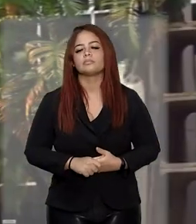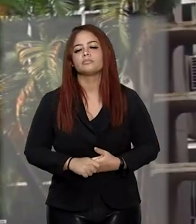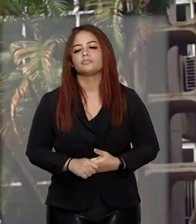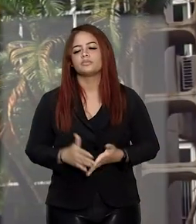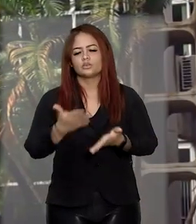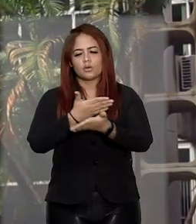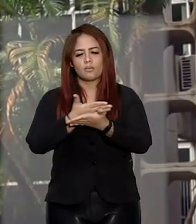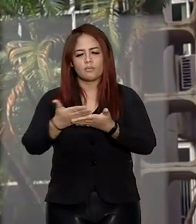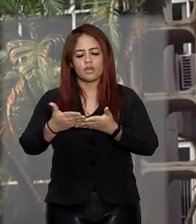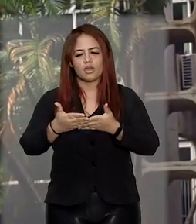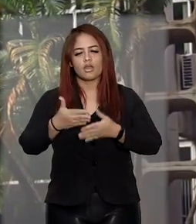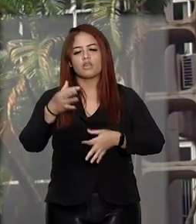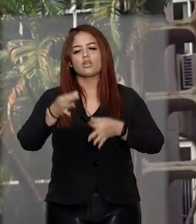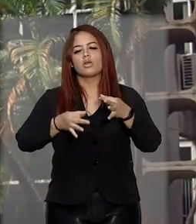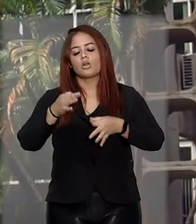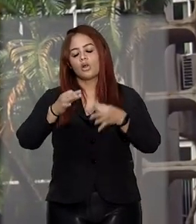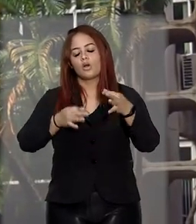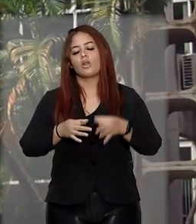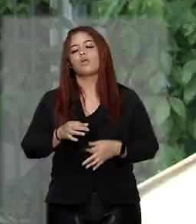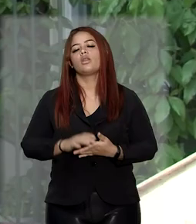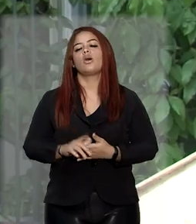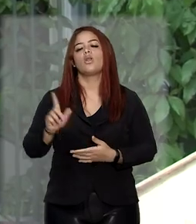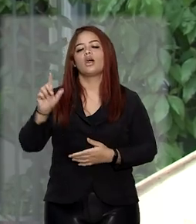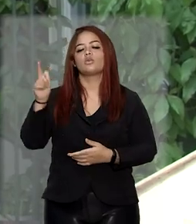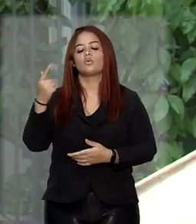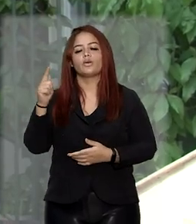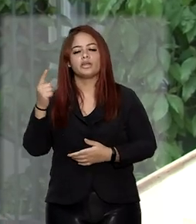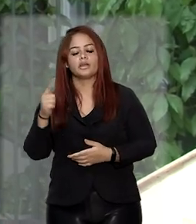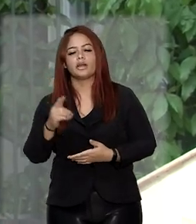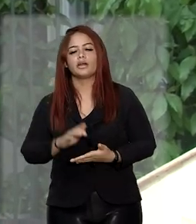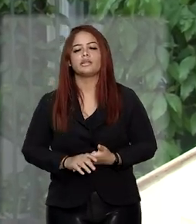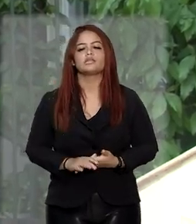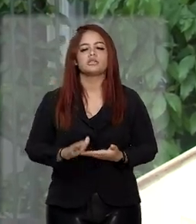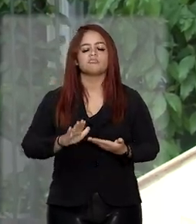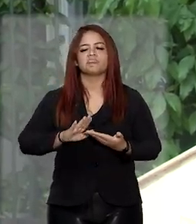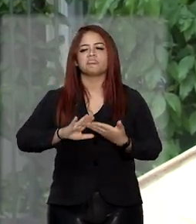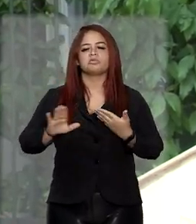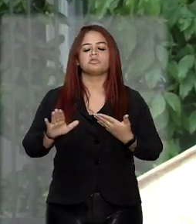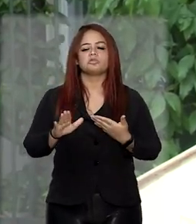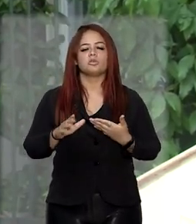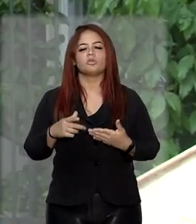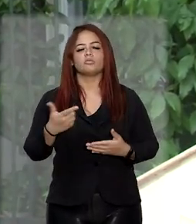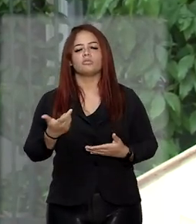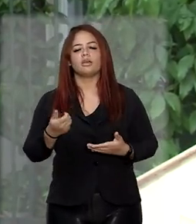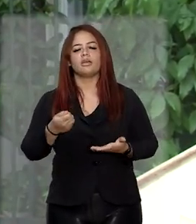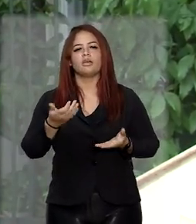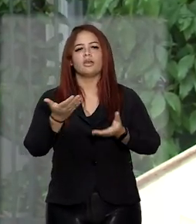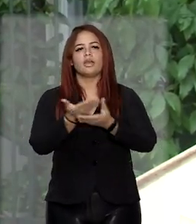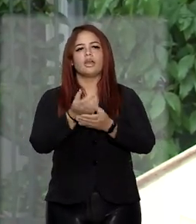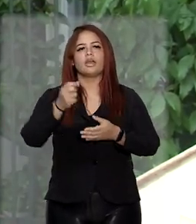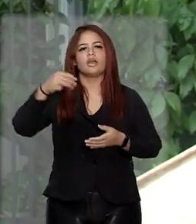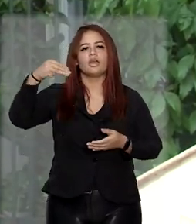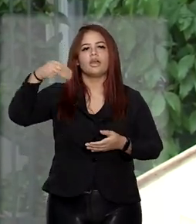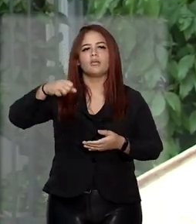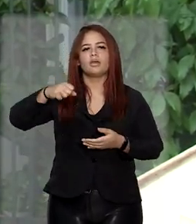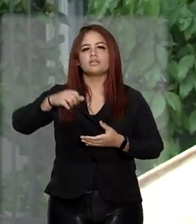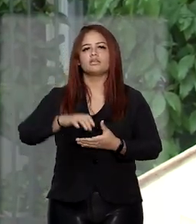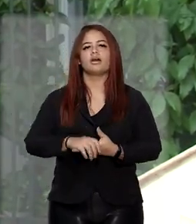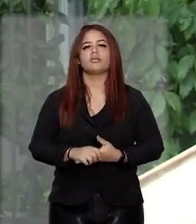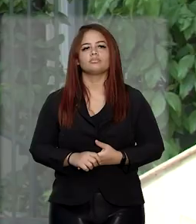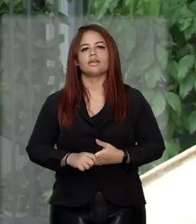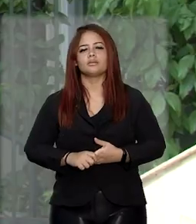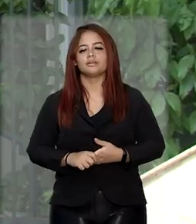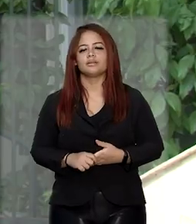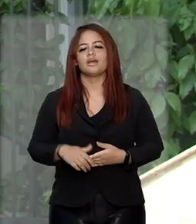Tribunal de Justiça de Goiás extinguiu sem resolução do mérito mandado de segurança impetrado contra ato do secretário